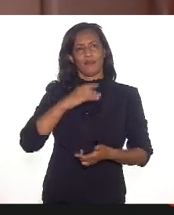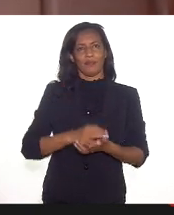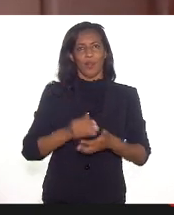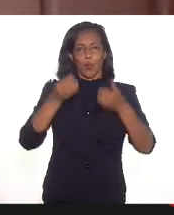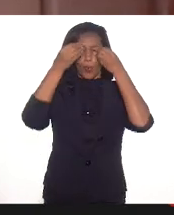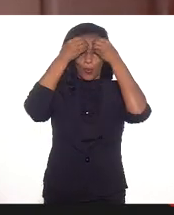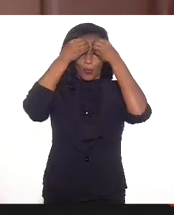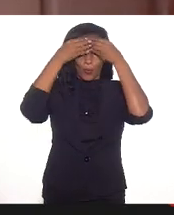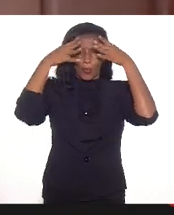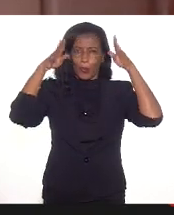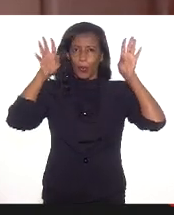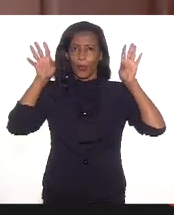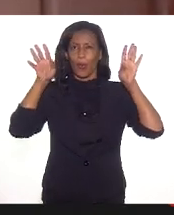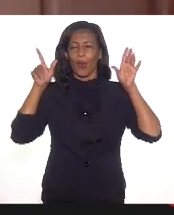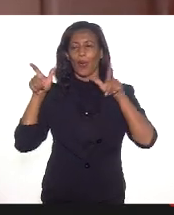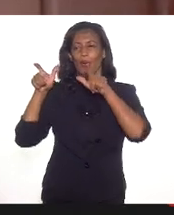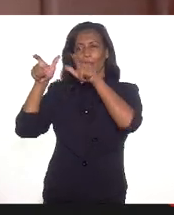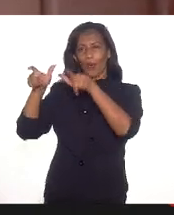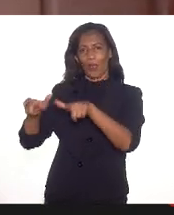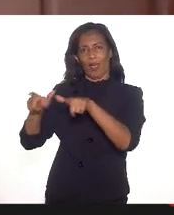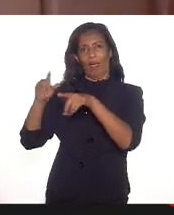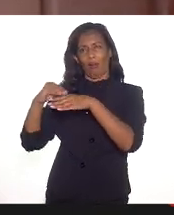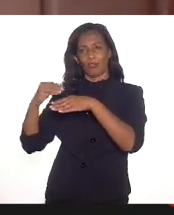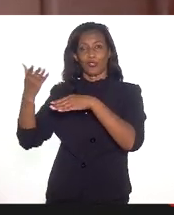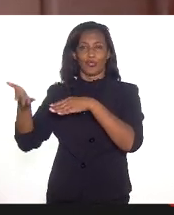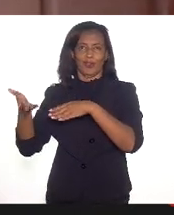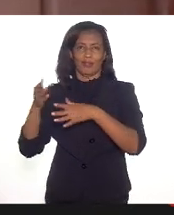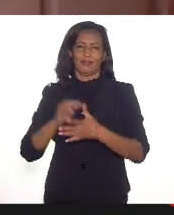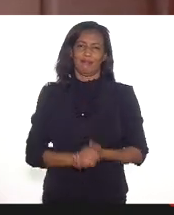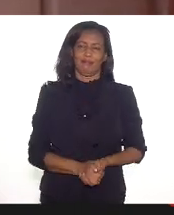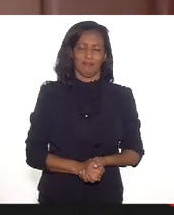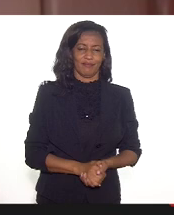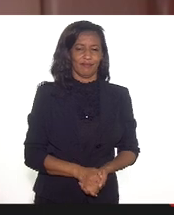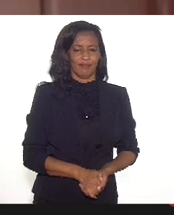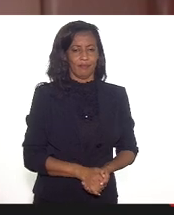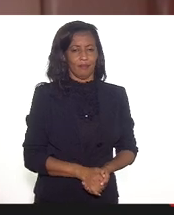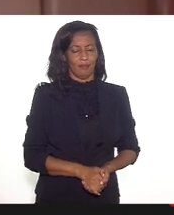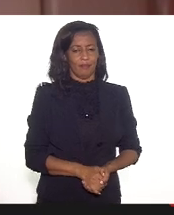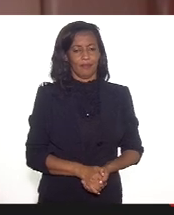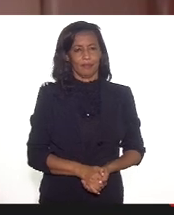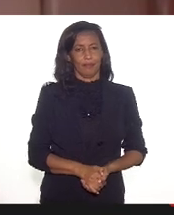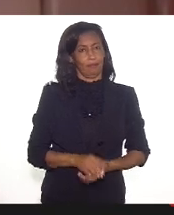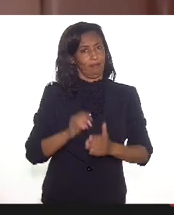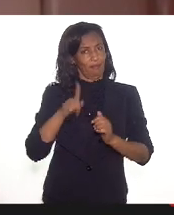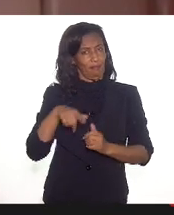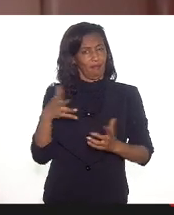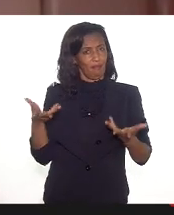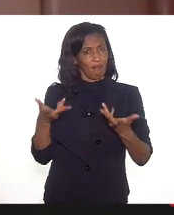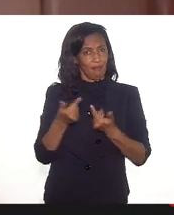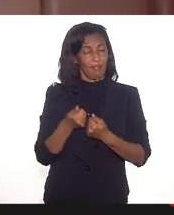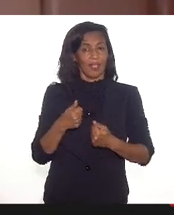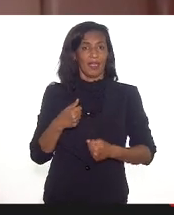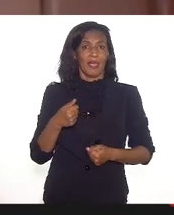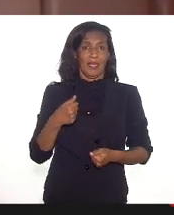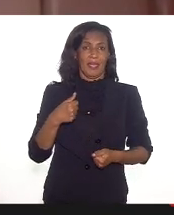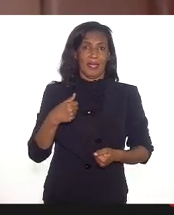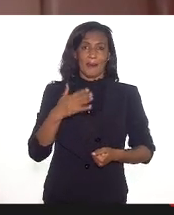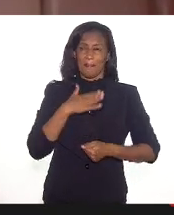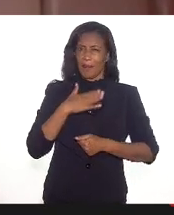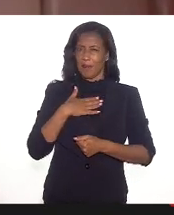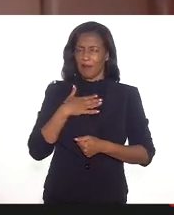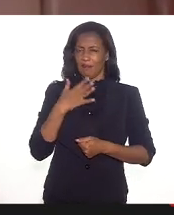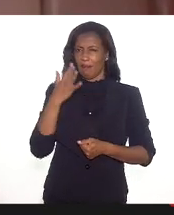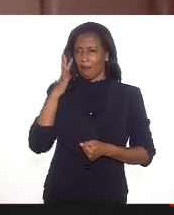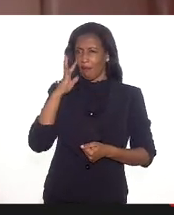externos, enfim. Isso é fantástico. E, para mim, me chamou muito a atenção na sua